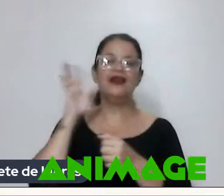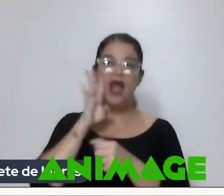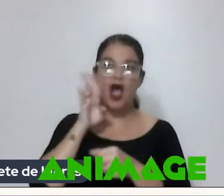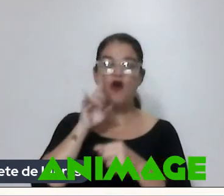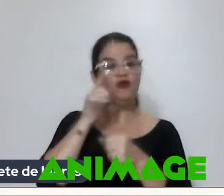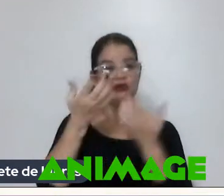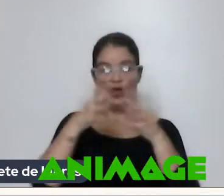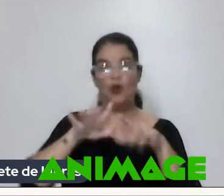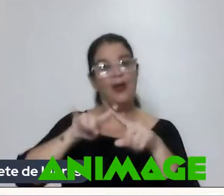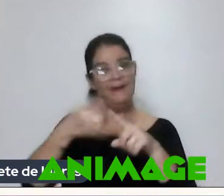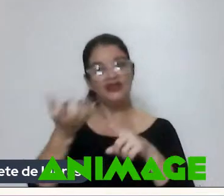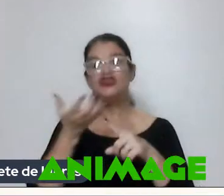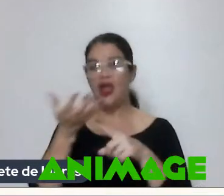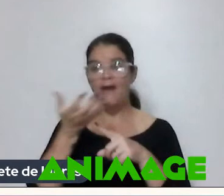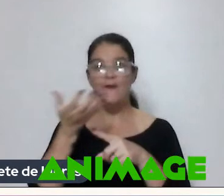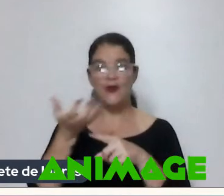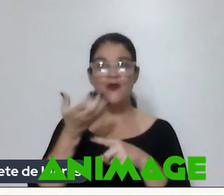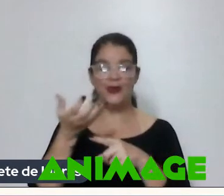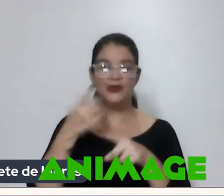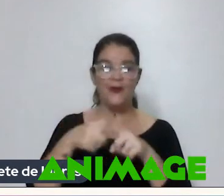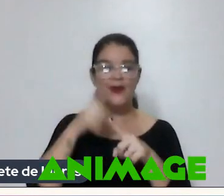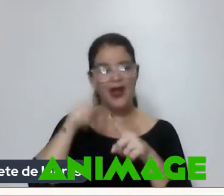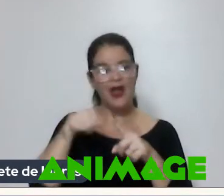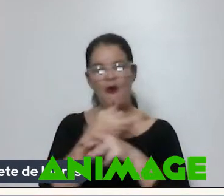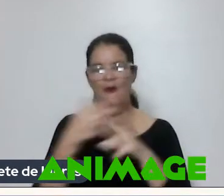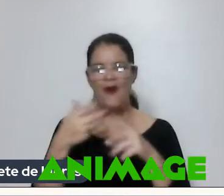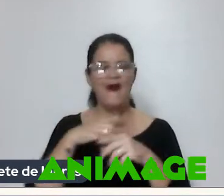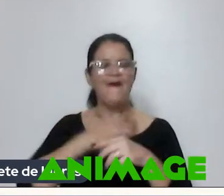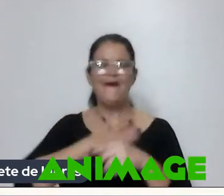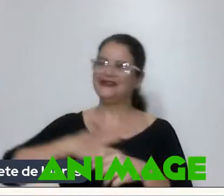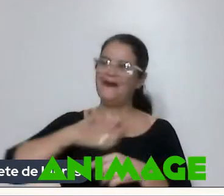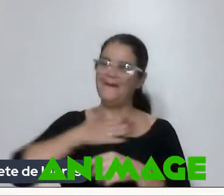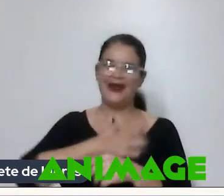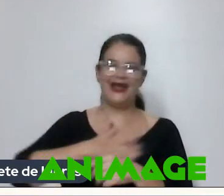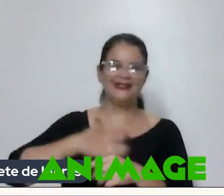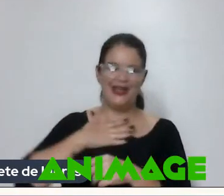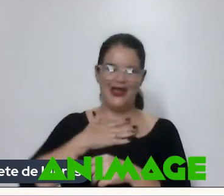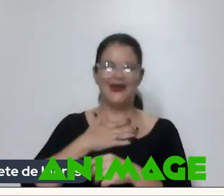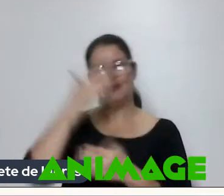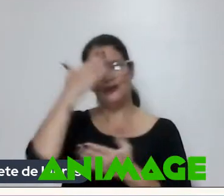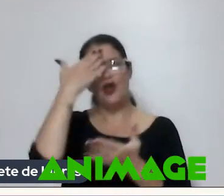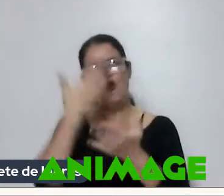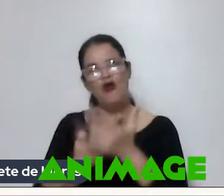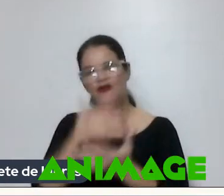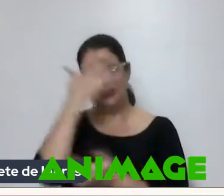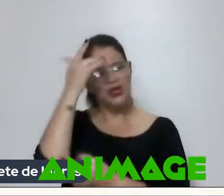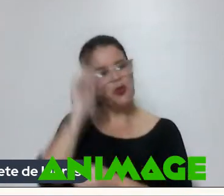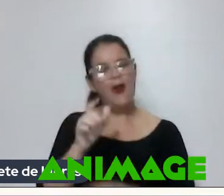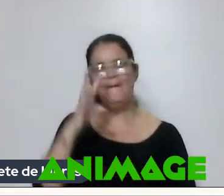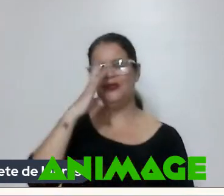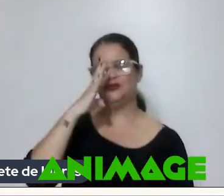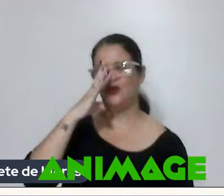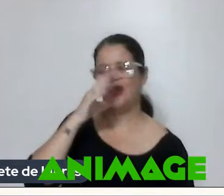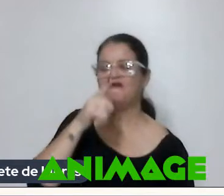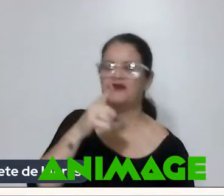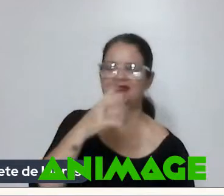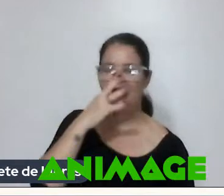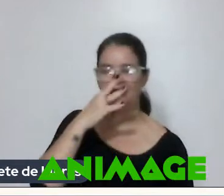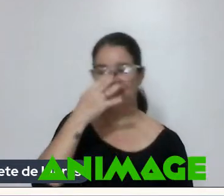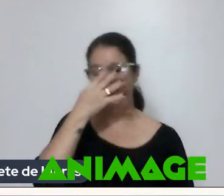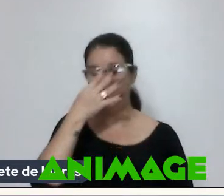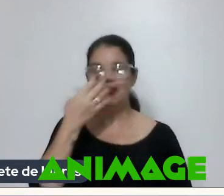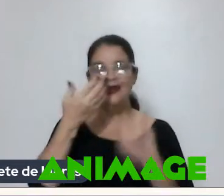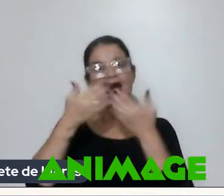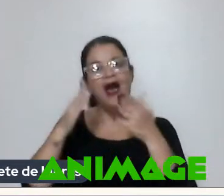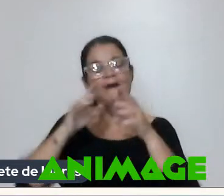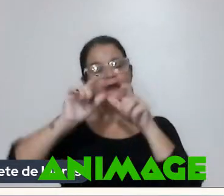você quer Muito Né Porque Quer uma coisa Mais prazerosa De ter a confiança De uma pessoa Que se admira Muito Abrindo